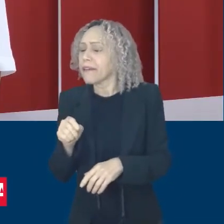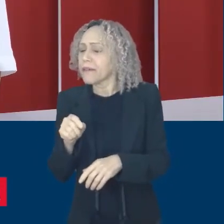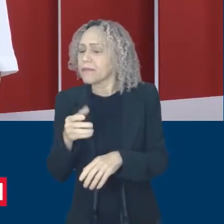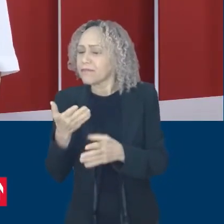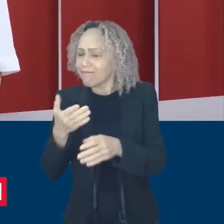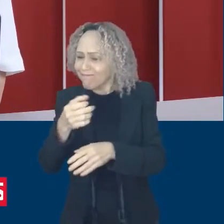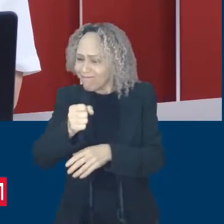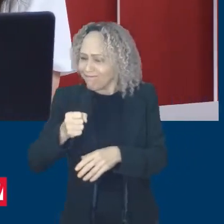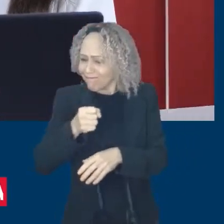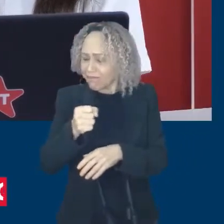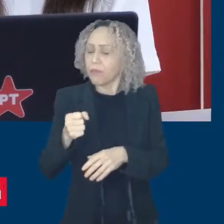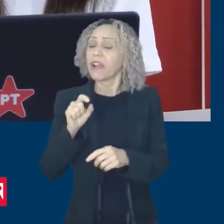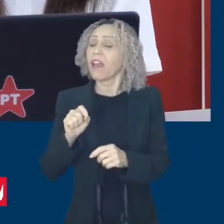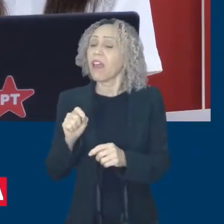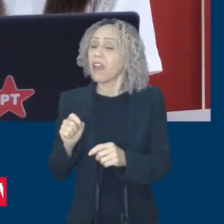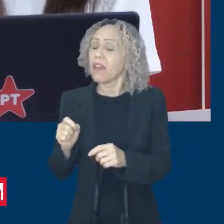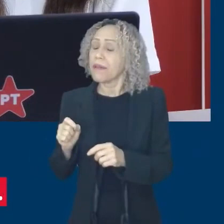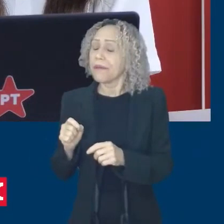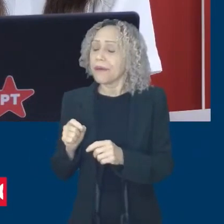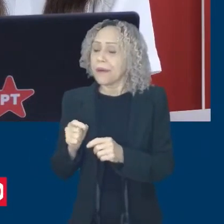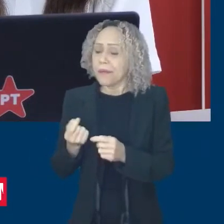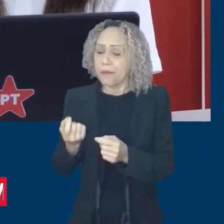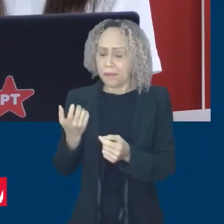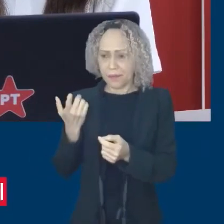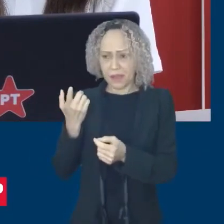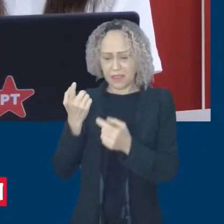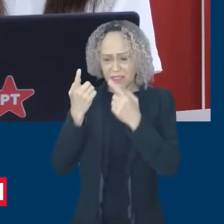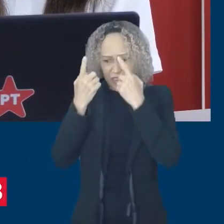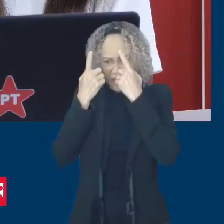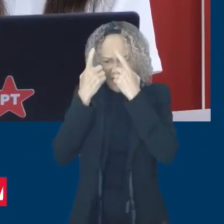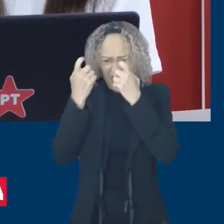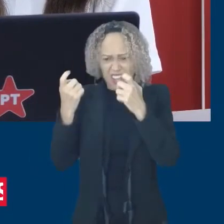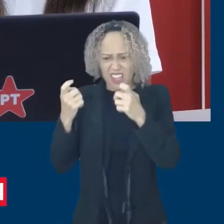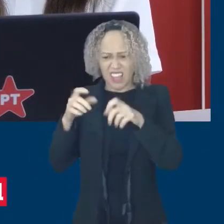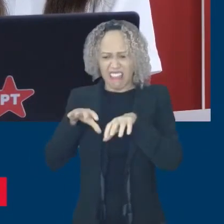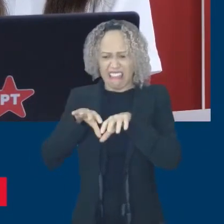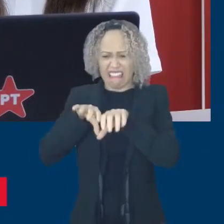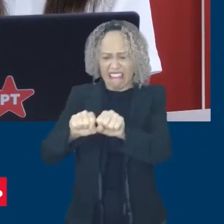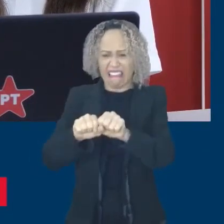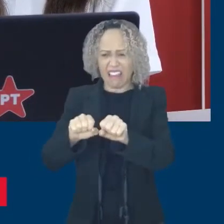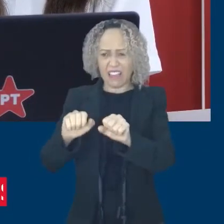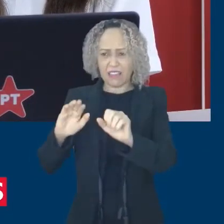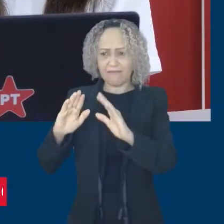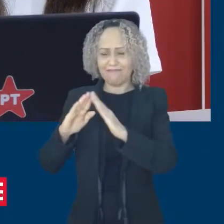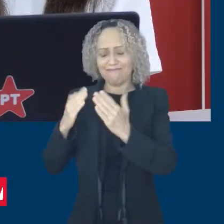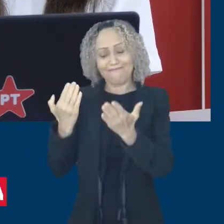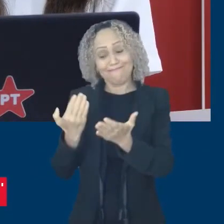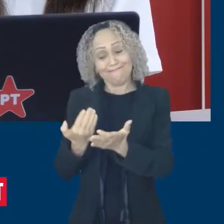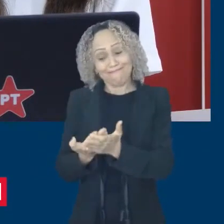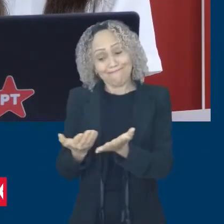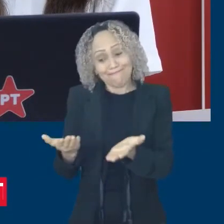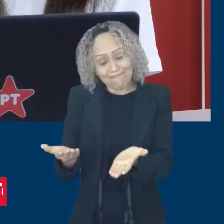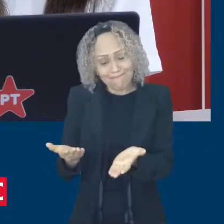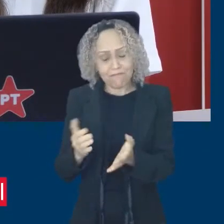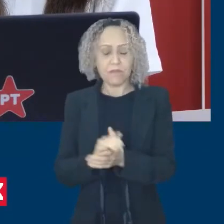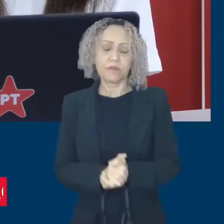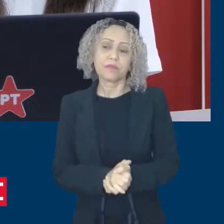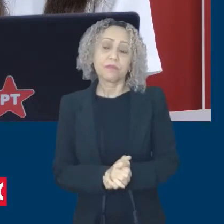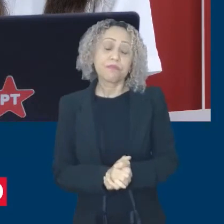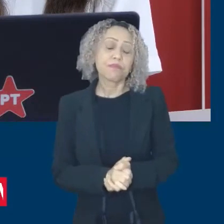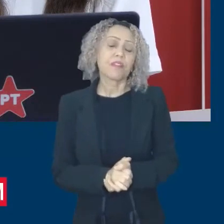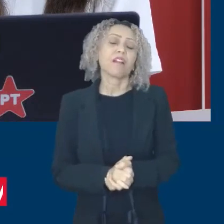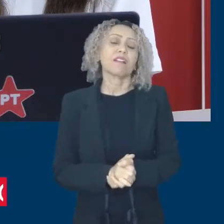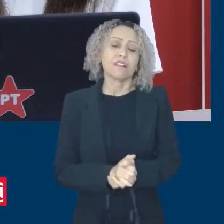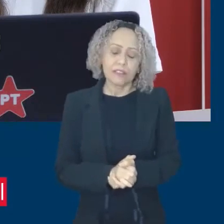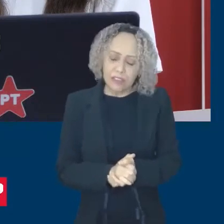coibido. O preço dessa omissão é a vida de muitos brasileiros. É a vida e, além disso, outros efeitos que vêm